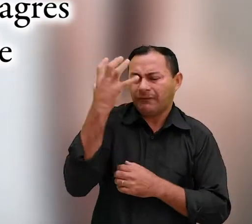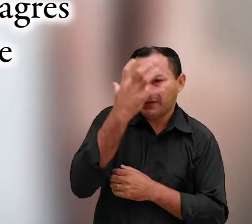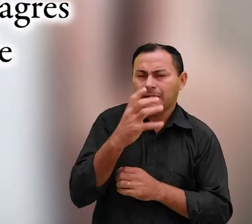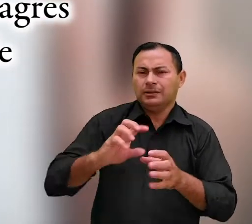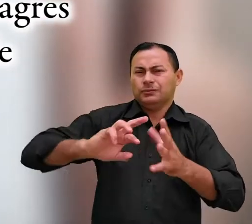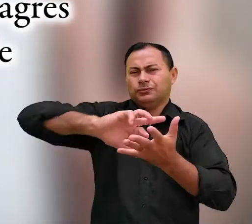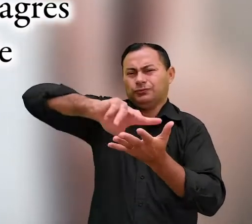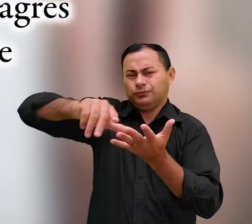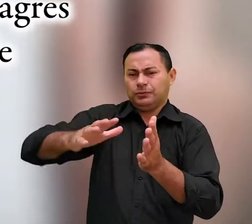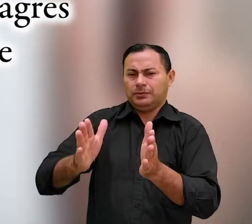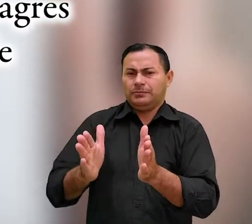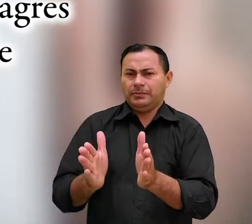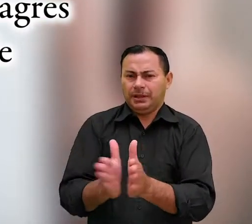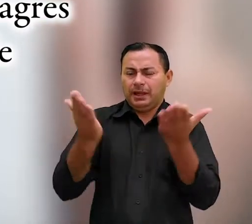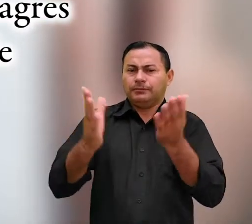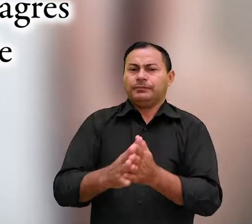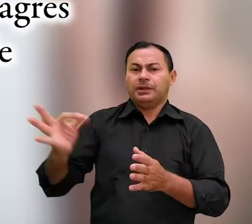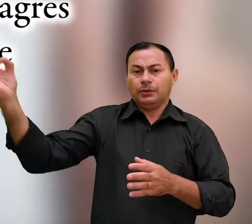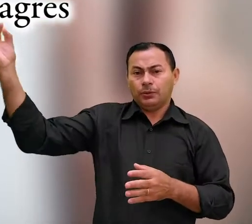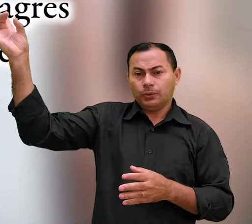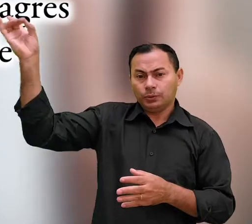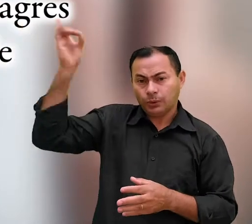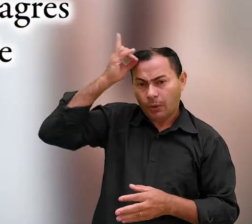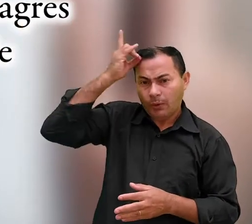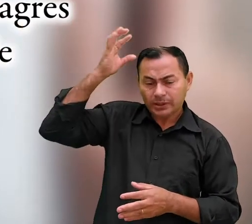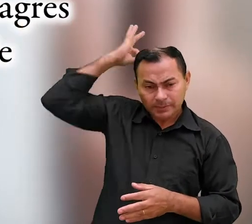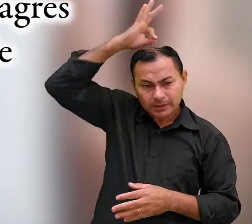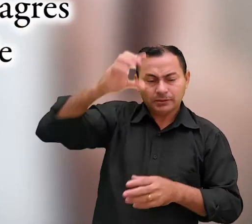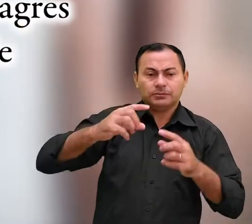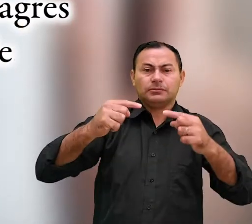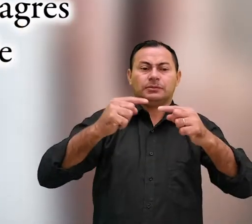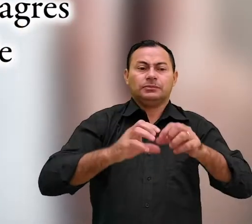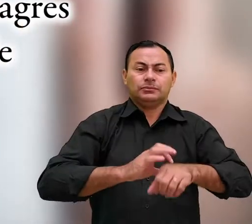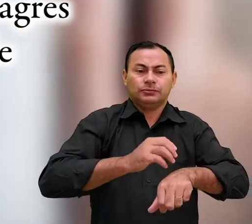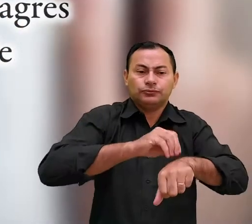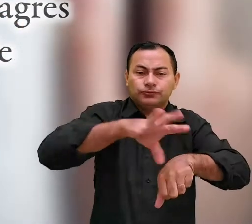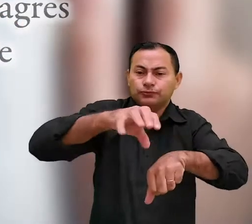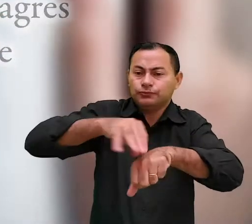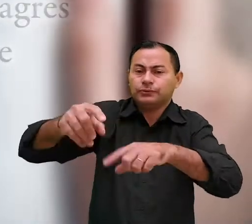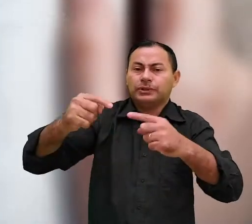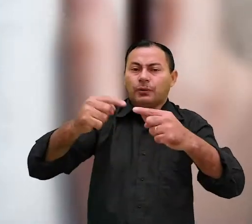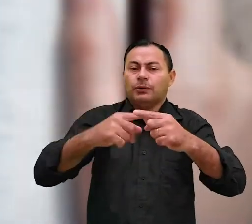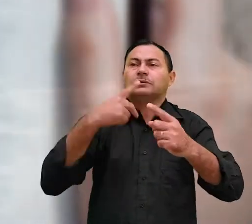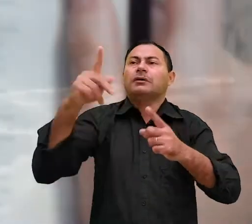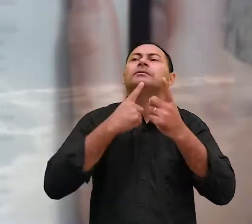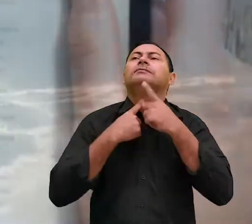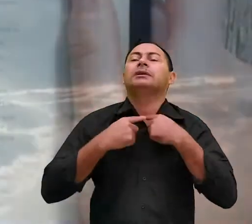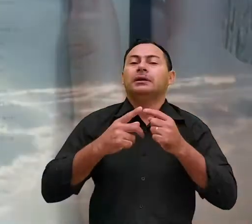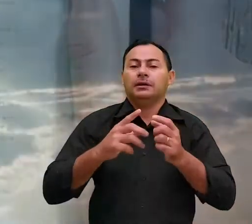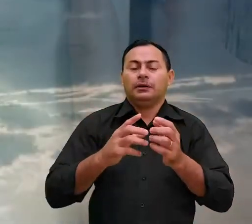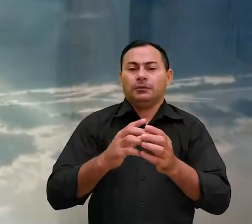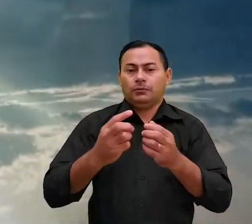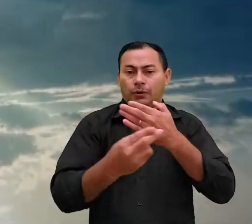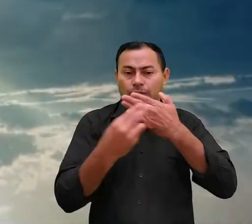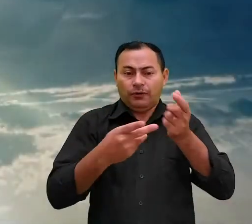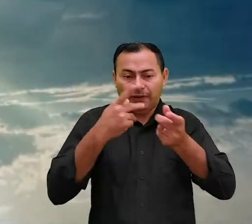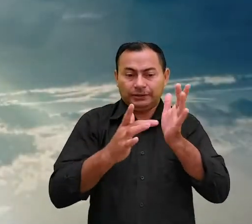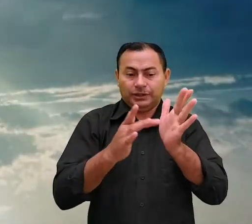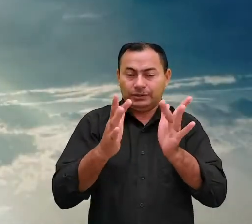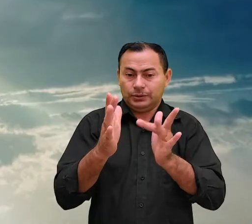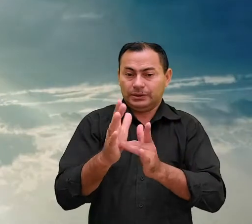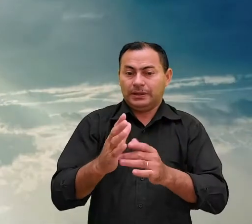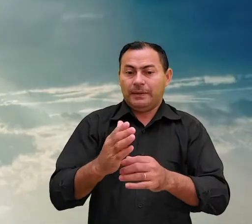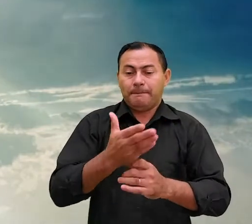milagres e dons do Espírito Santo distribuídos de acordo com a sua vontade O autor diz que Jesus é melhor do que os anjos